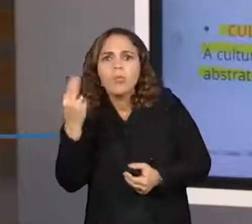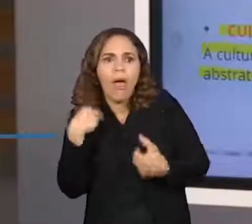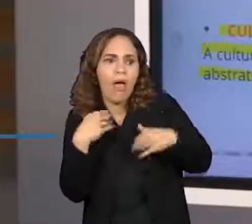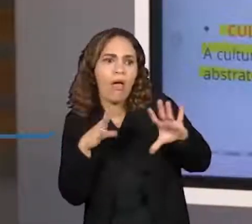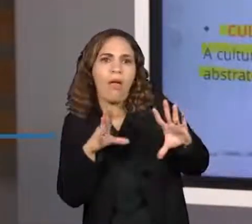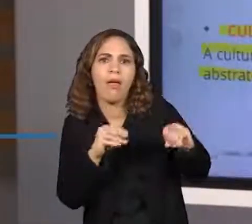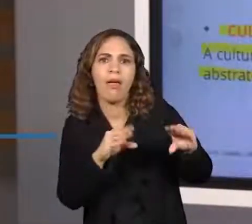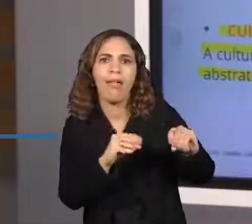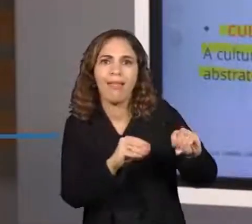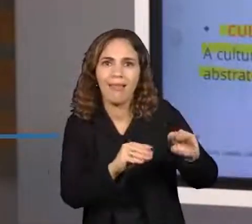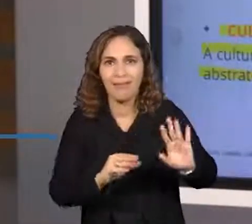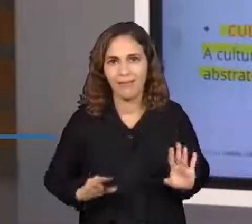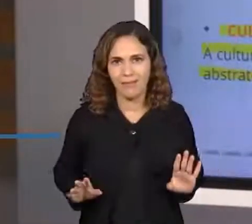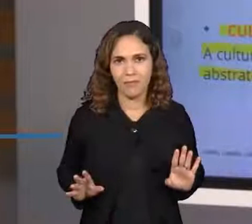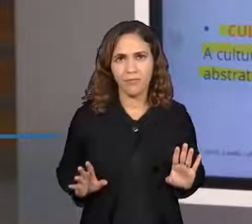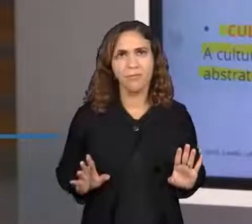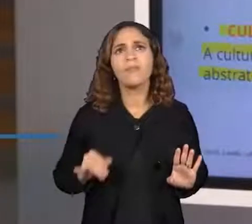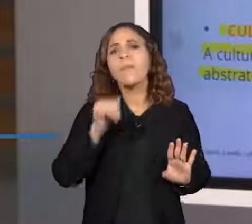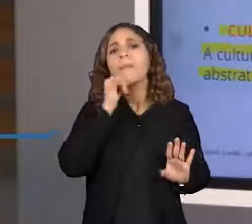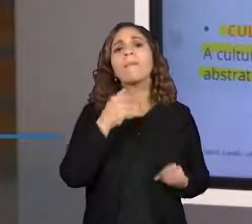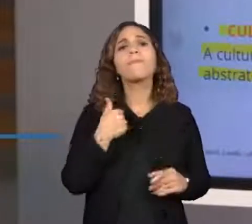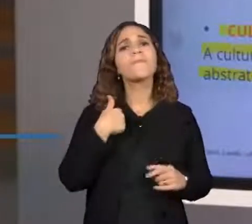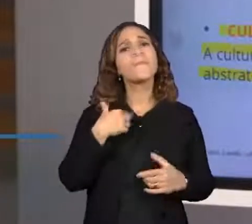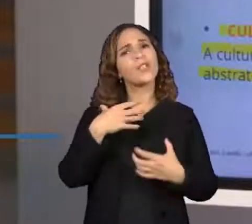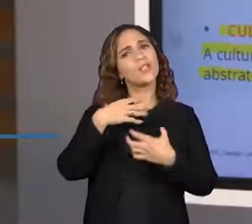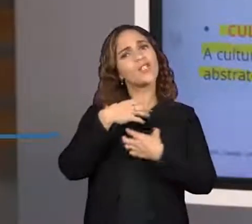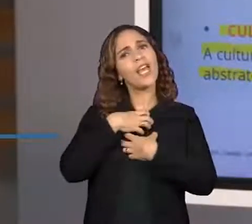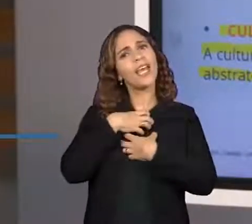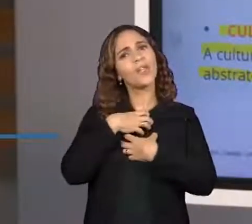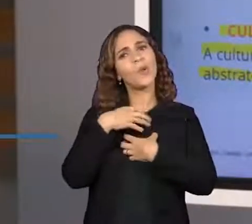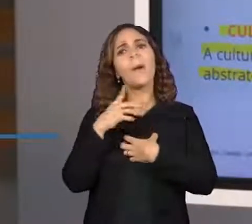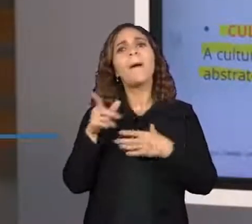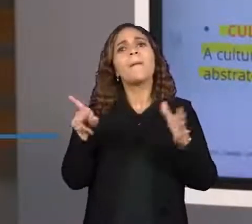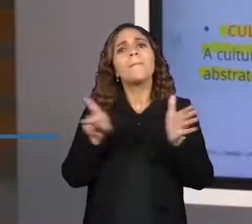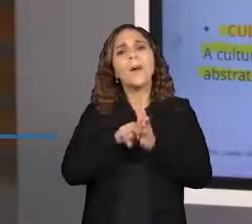jeitinho diferente, o meu sotaque diferente.